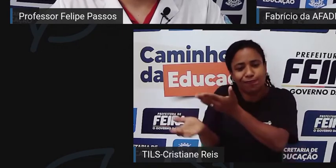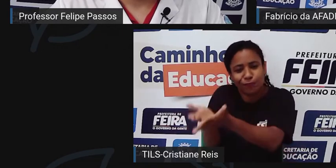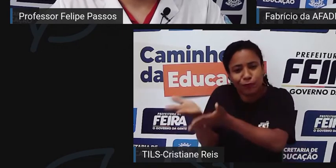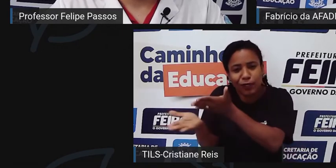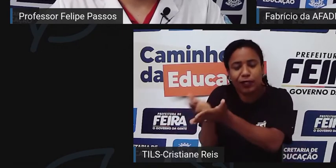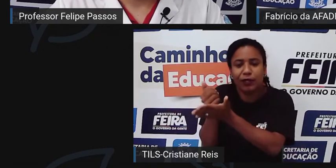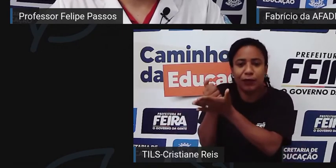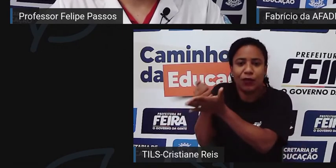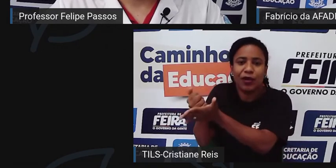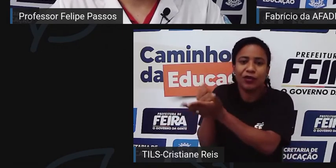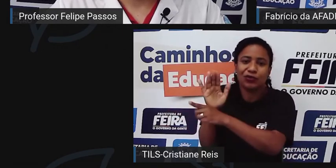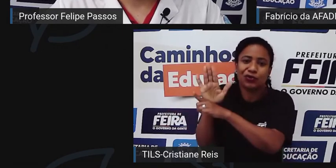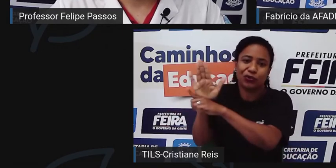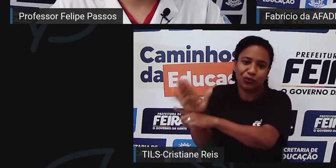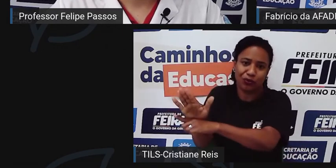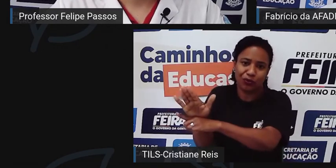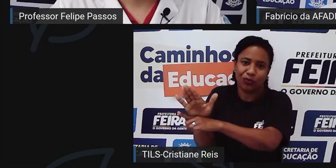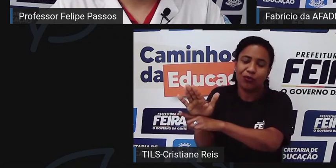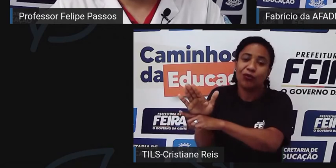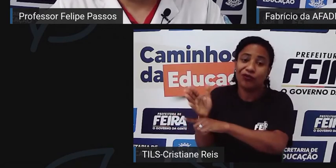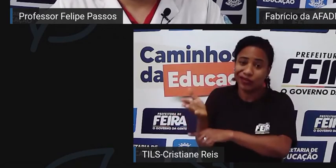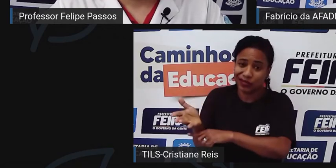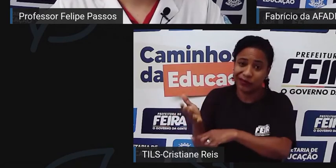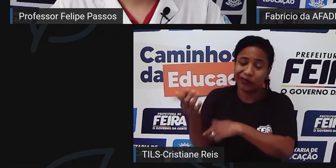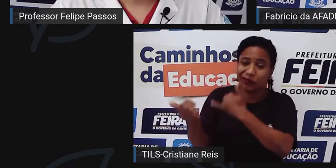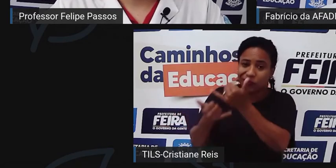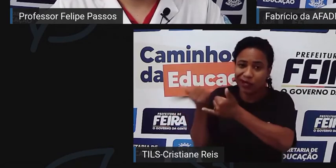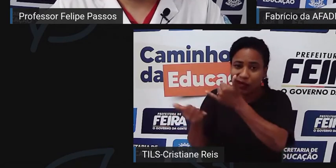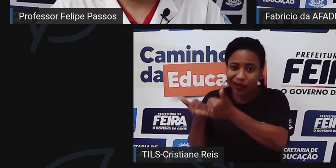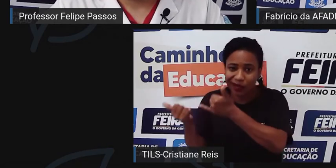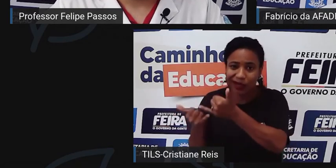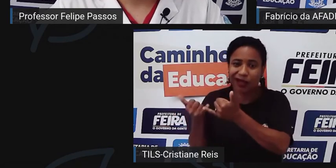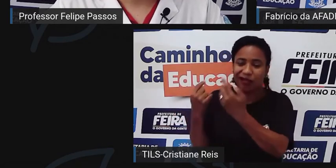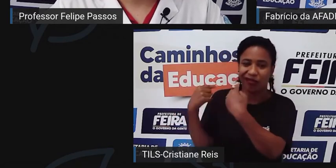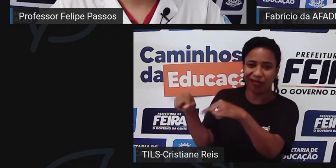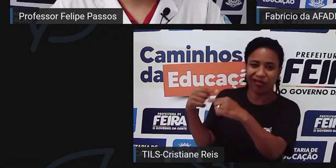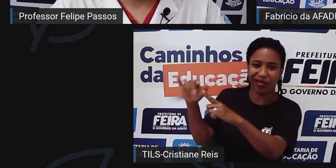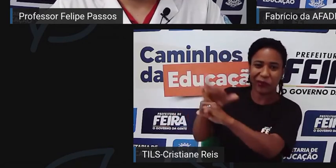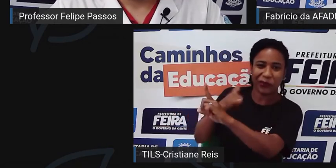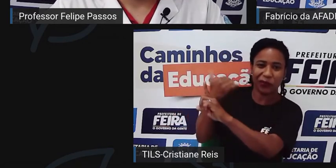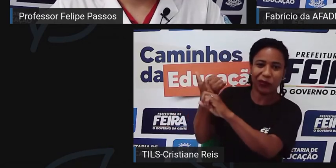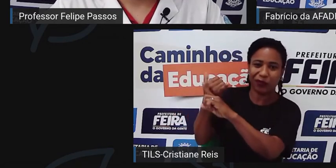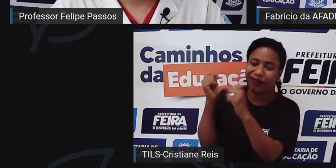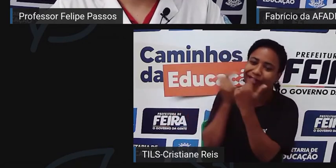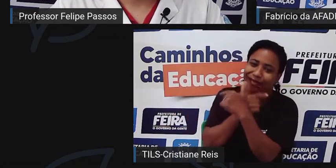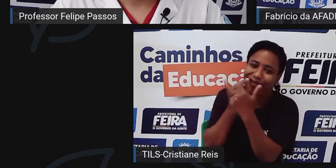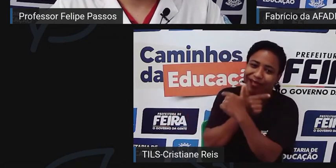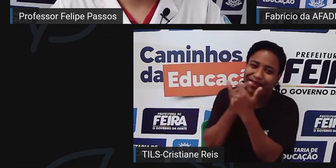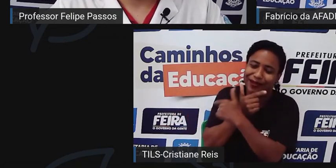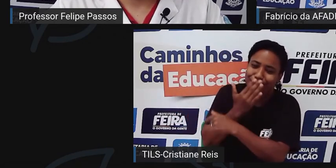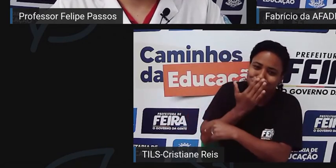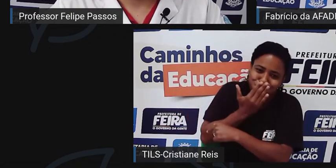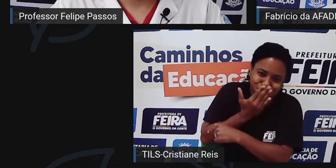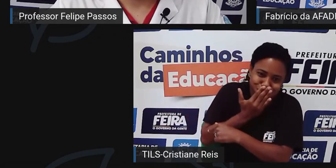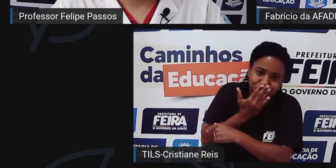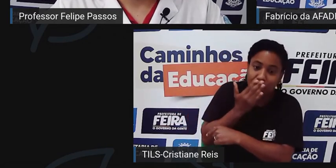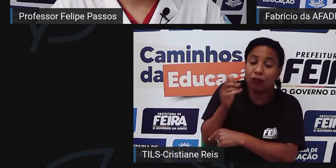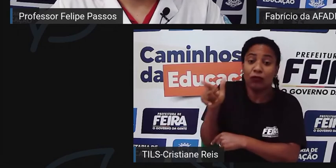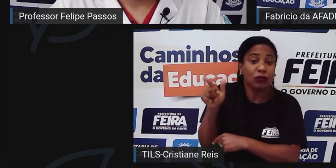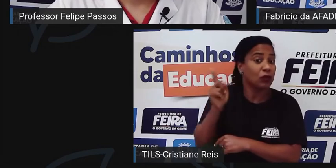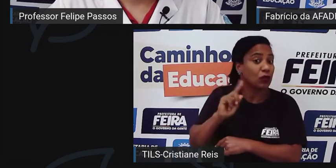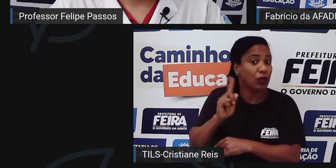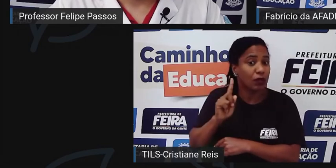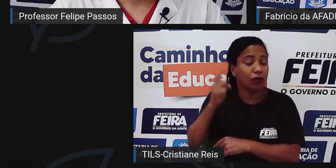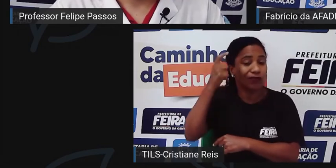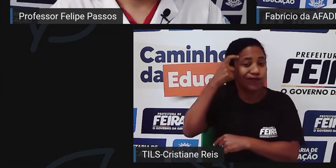Não faça brincadeira, não zombe dele, porque o problema psicológico afeta muito